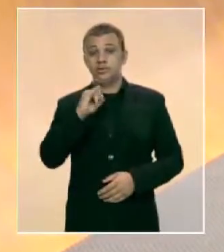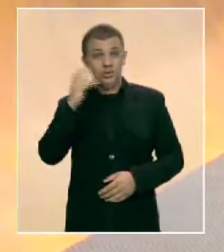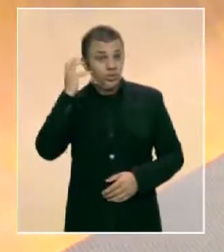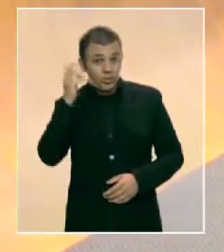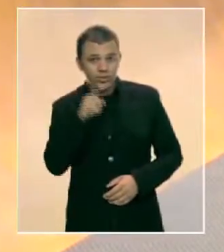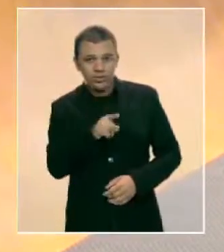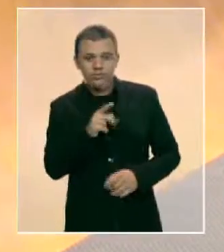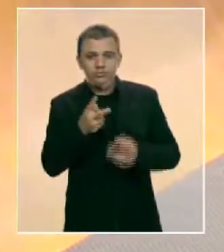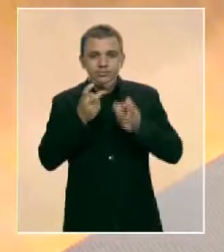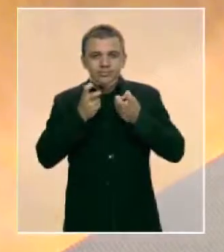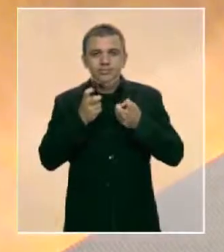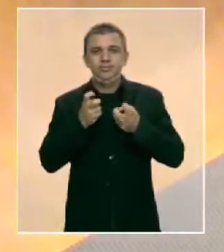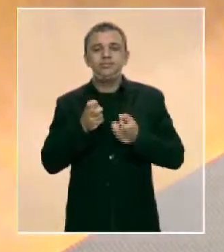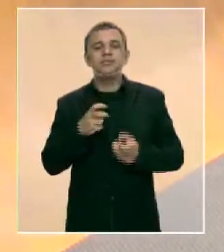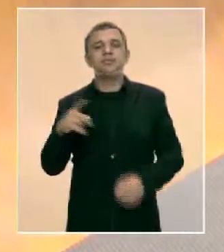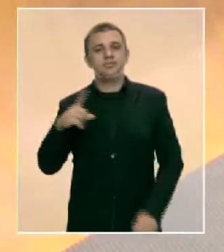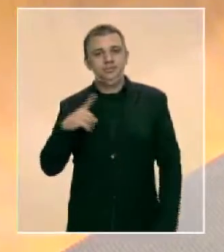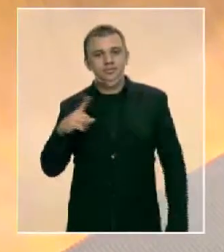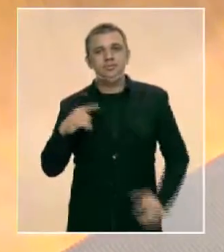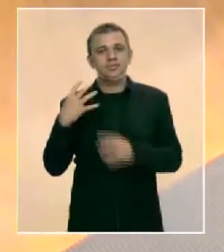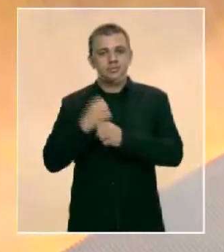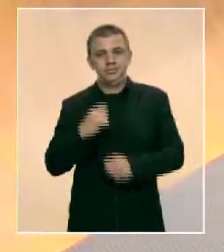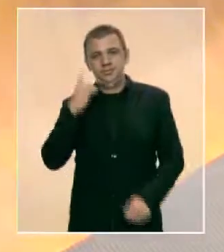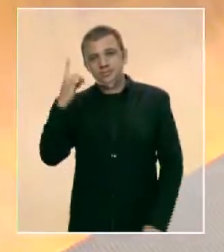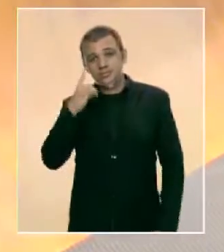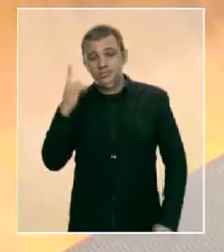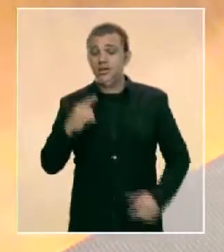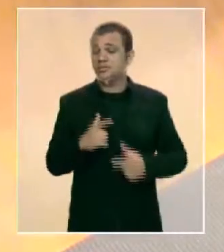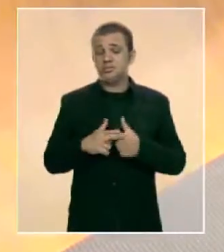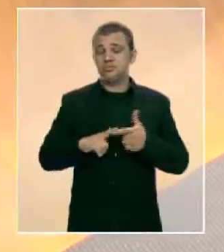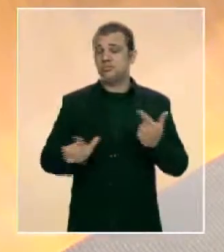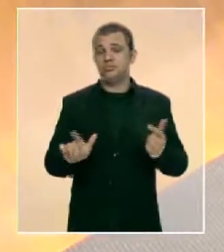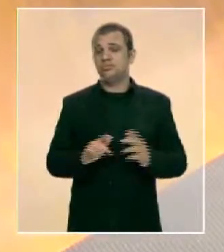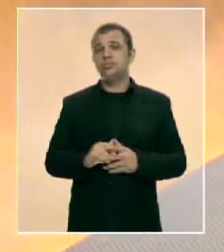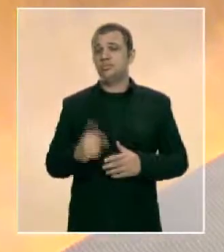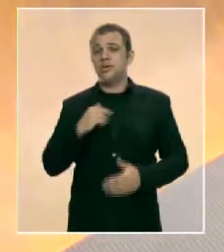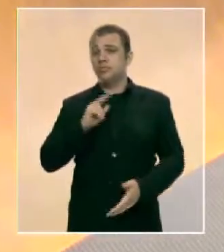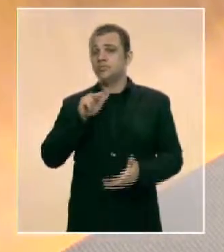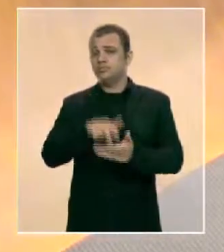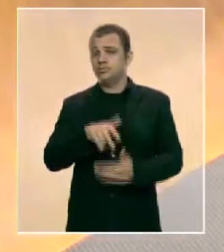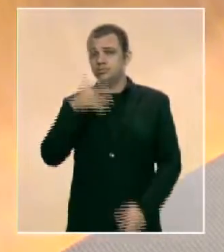houve quórum, não tem problema nenhum, até subo a esta tribuna